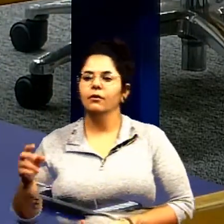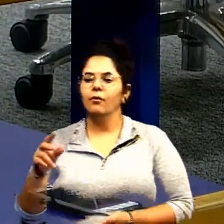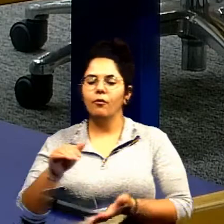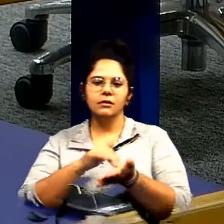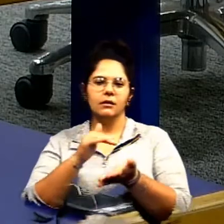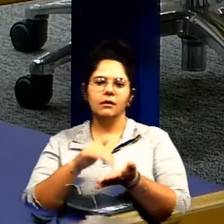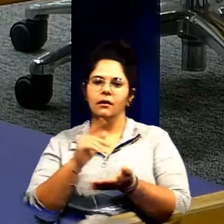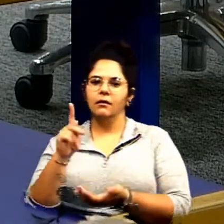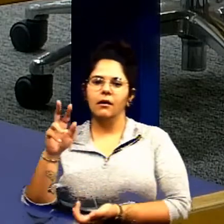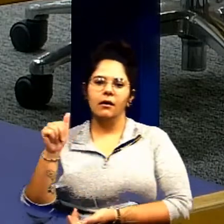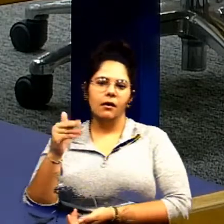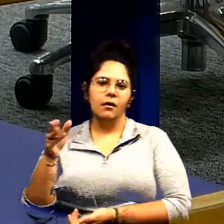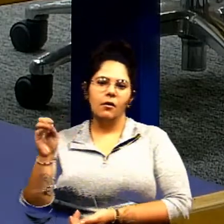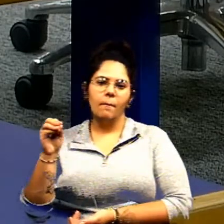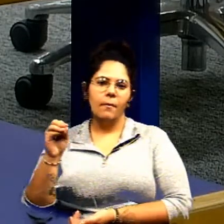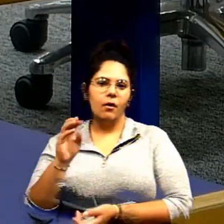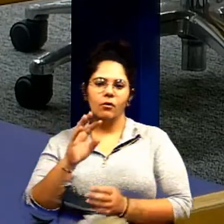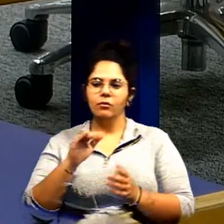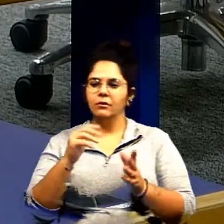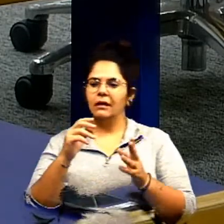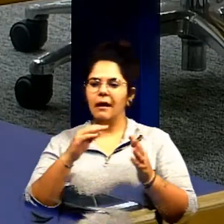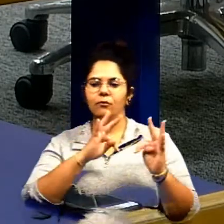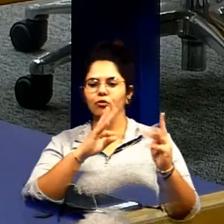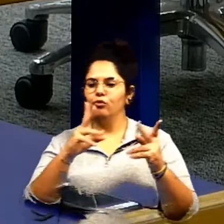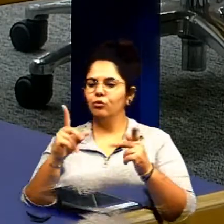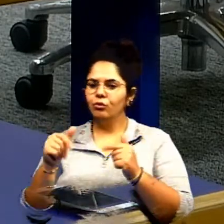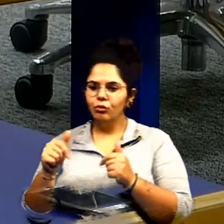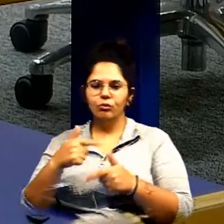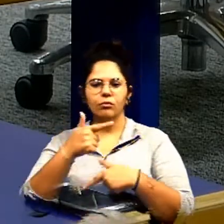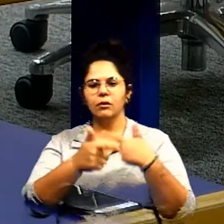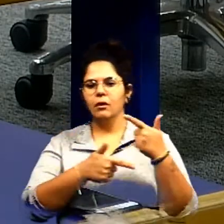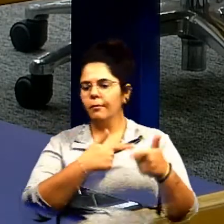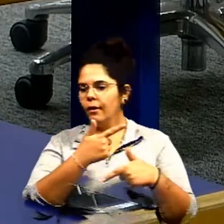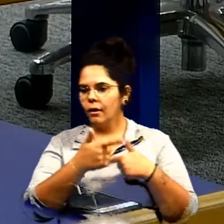desse estado em tudo que ele fez por onde ele passou